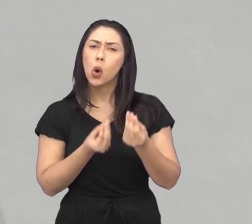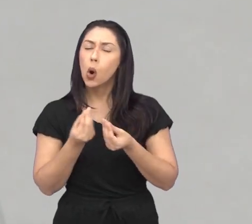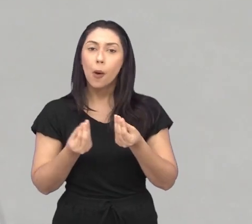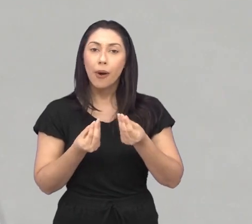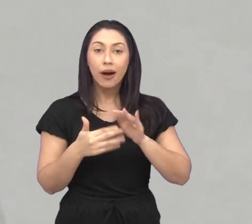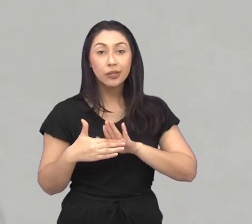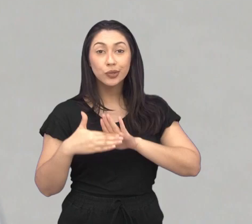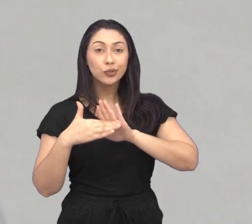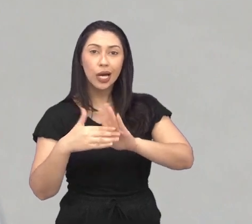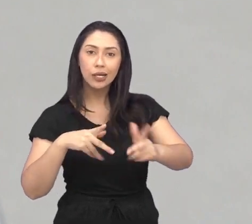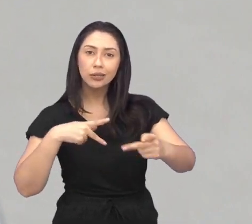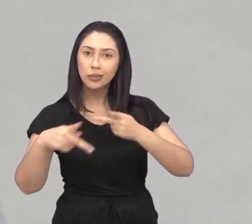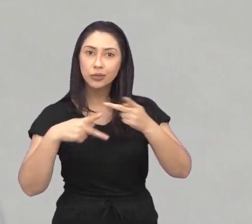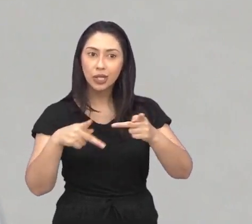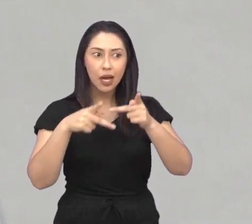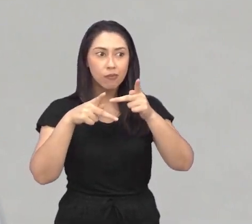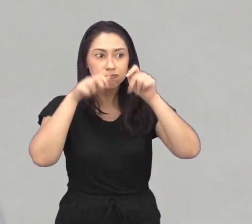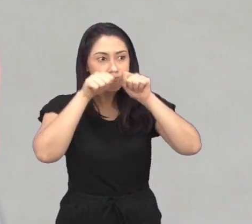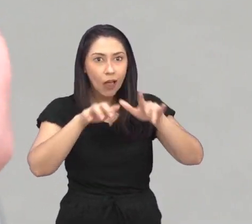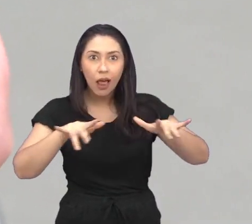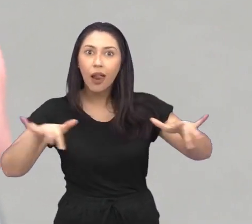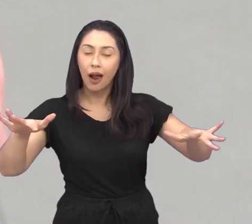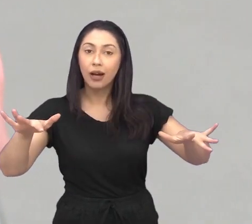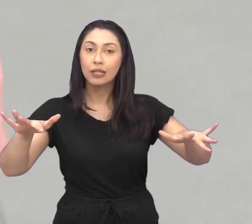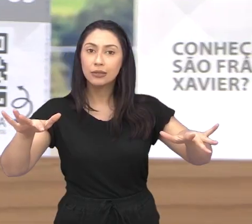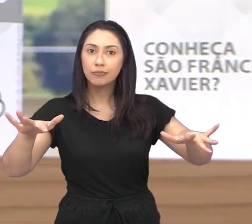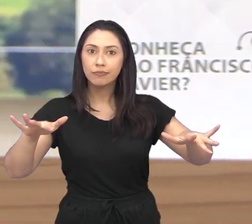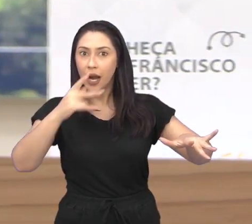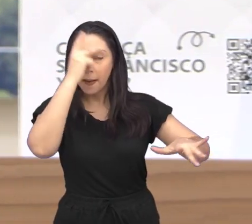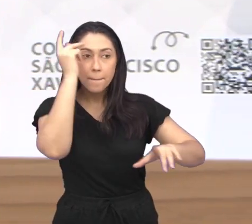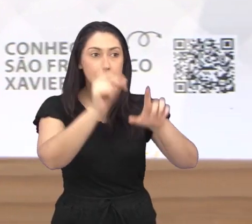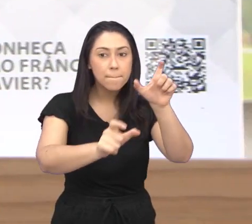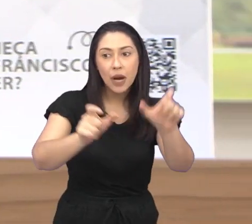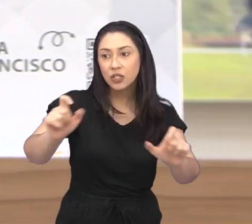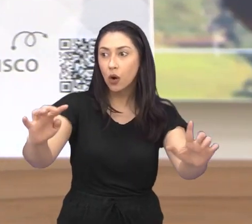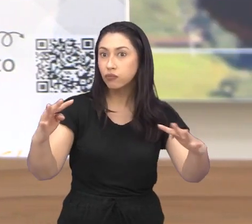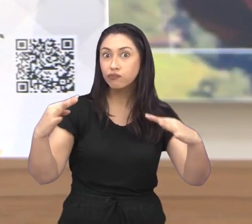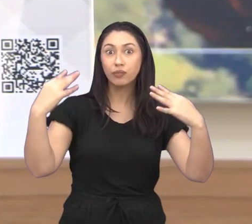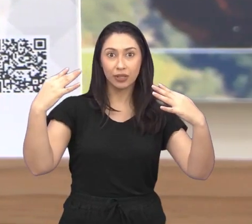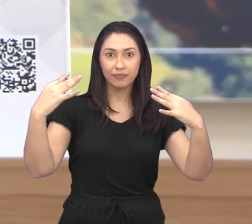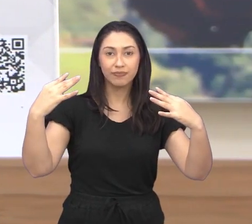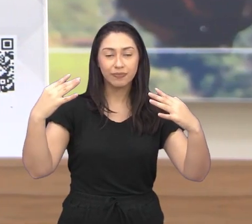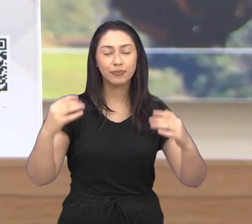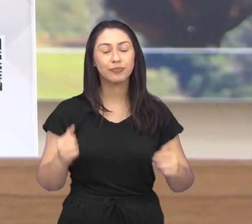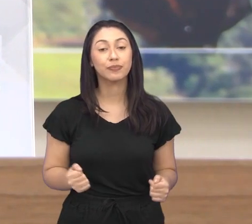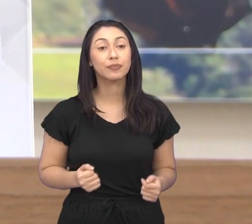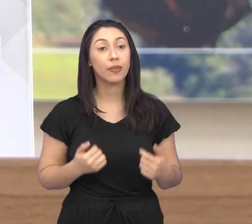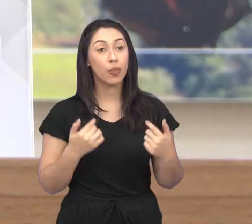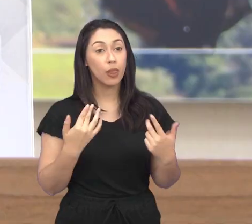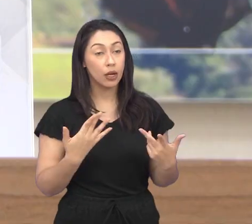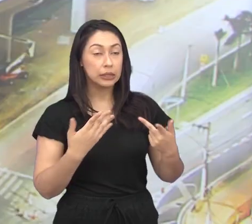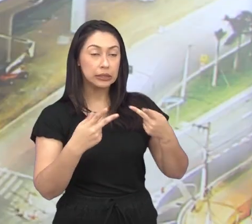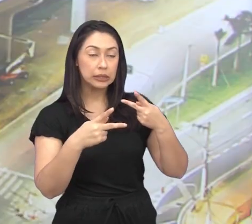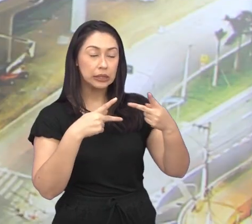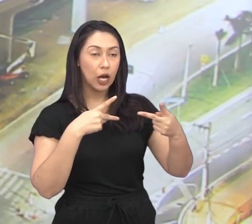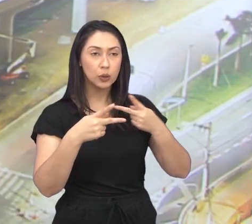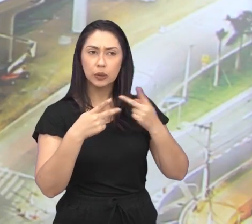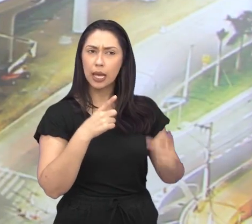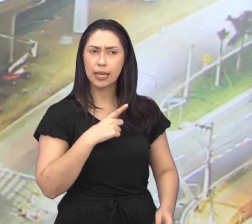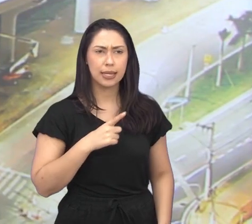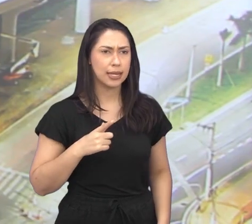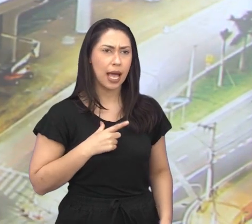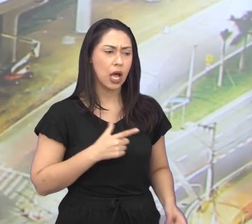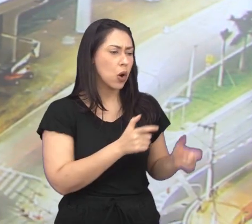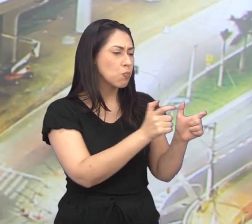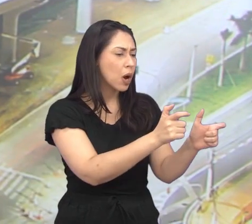procura formas de fortalecer o nome de São José nesse setor. Tudo para atrair cada vez mais os viajantes. São José dos